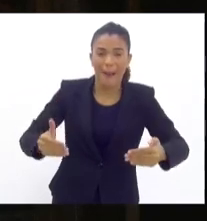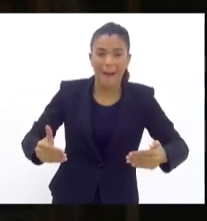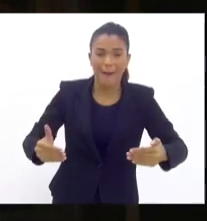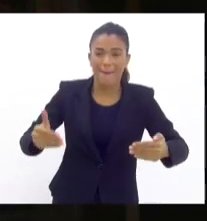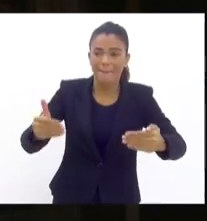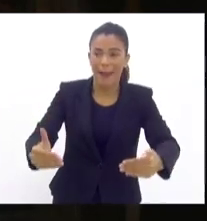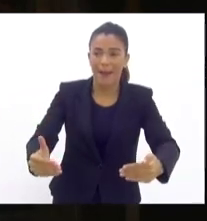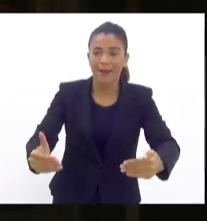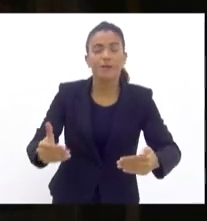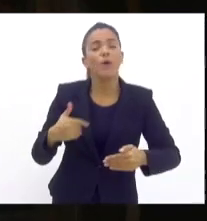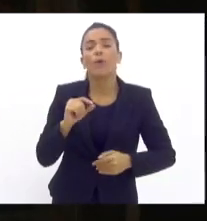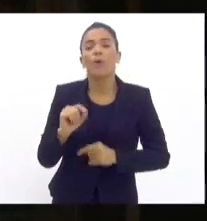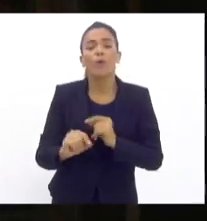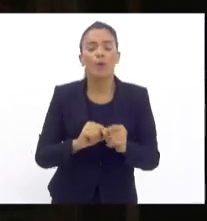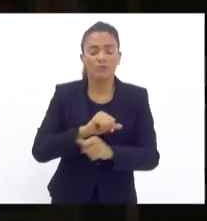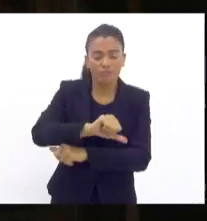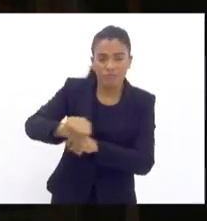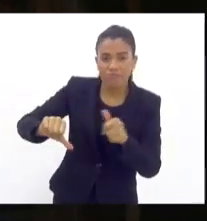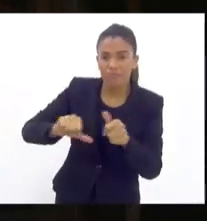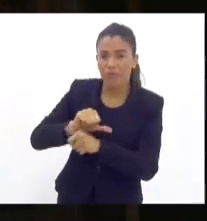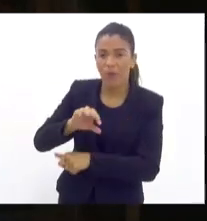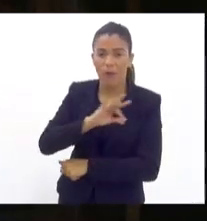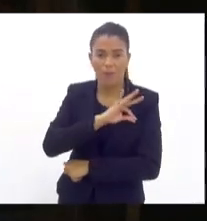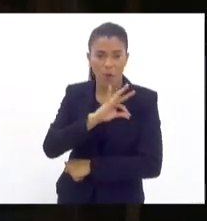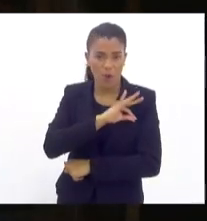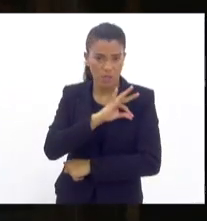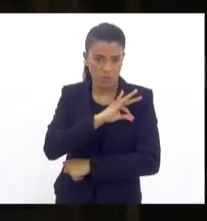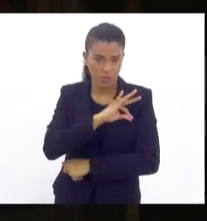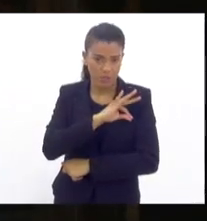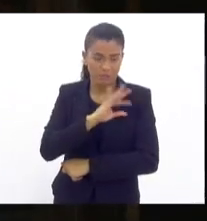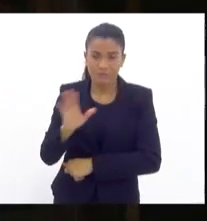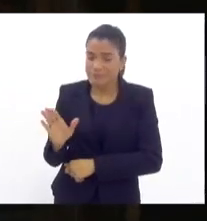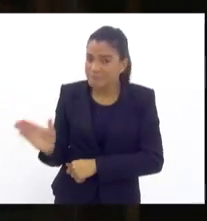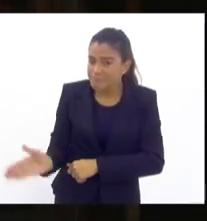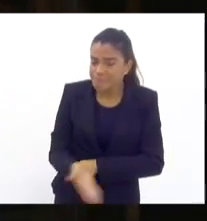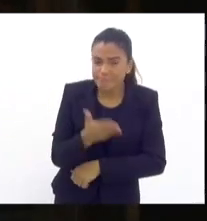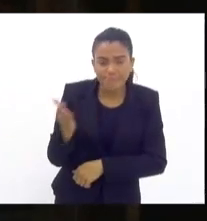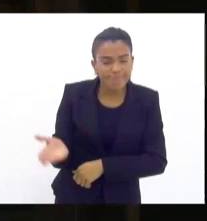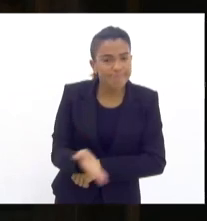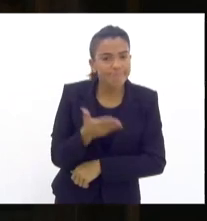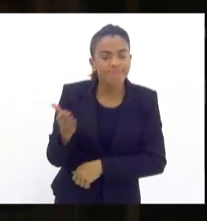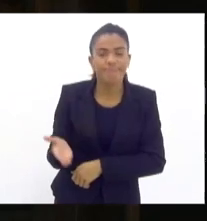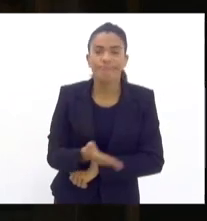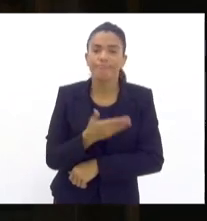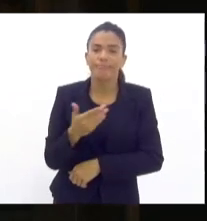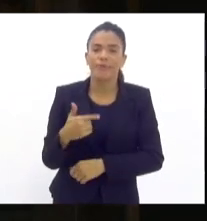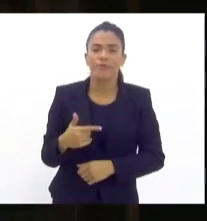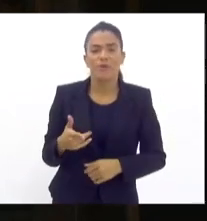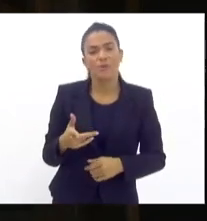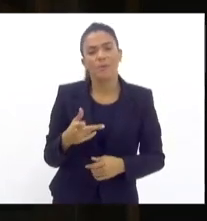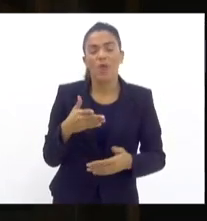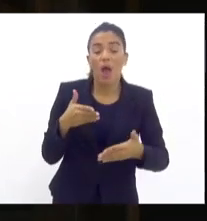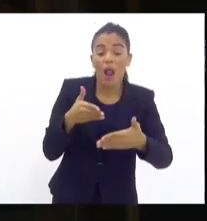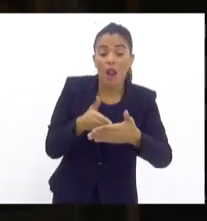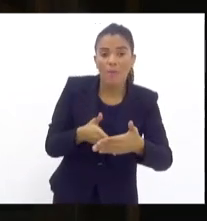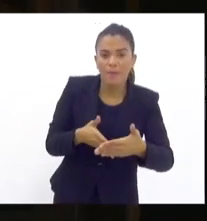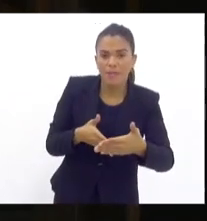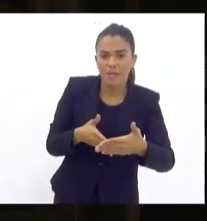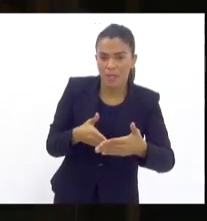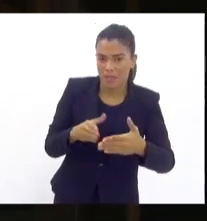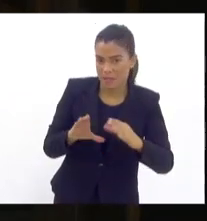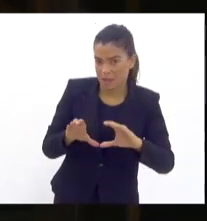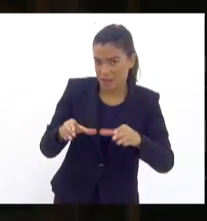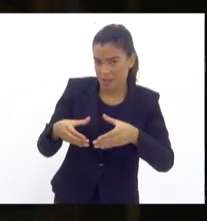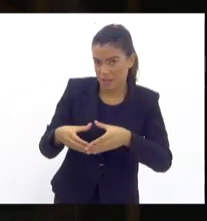transformar aquilo numa polícia, numa diligência ordinária, porque na medida que você coloca aquilo como um limite da comunidade,